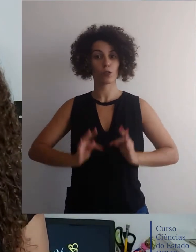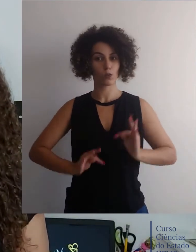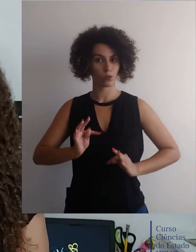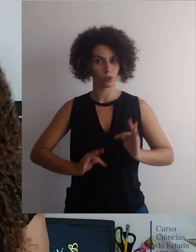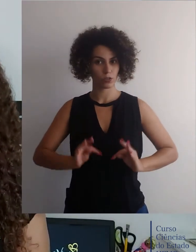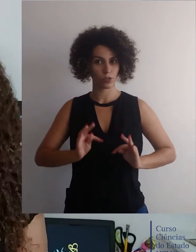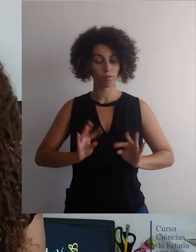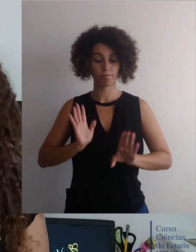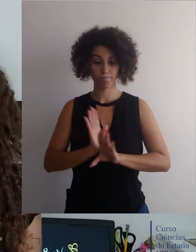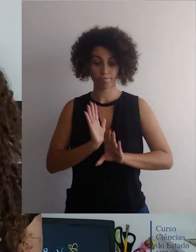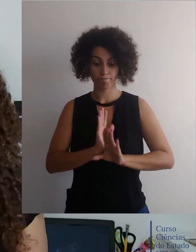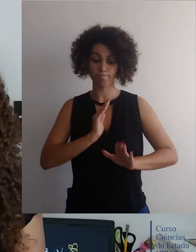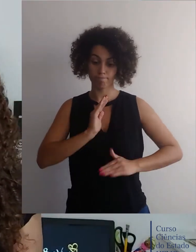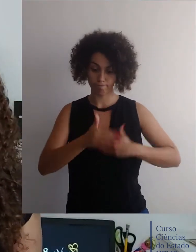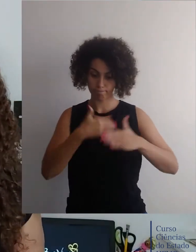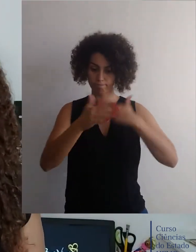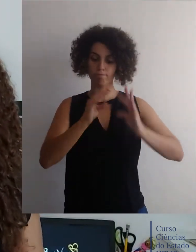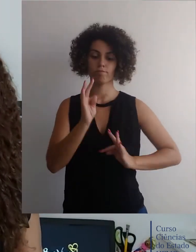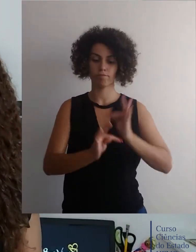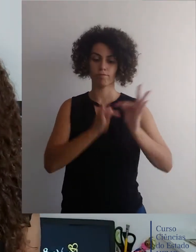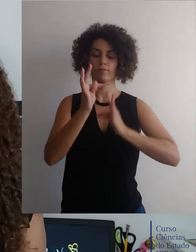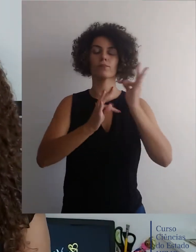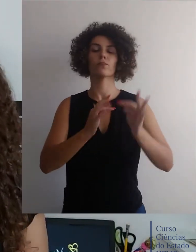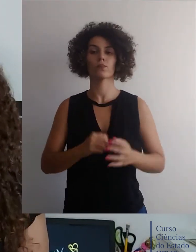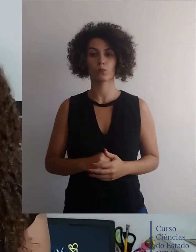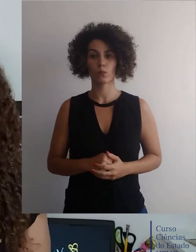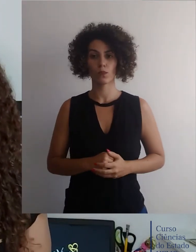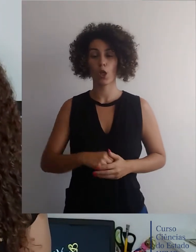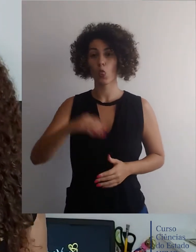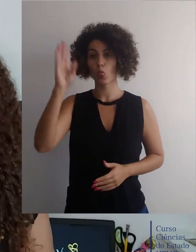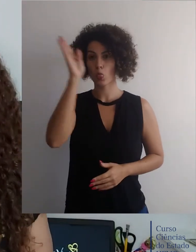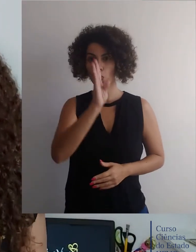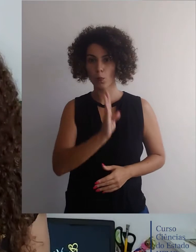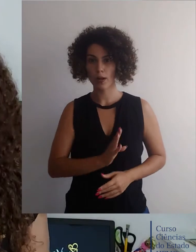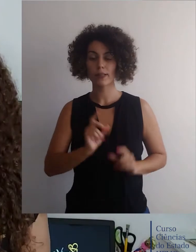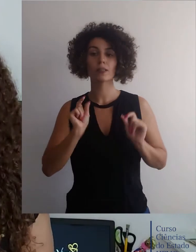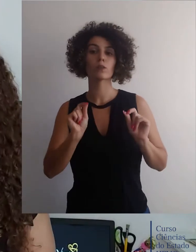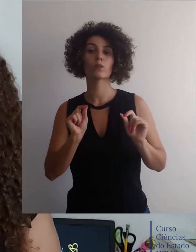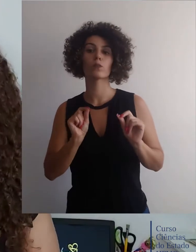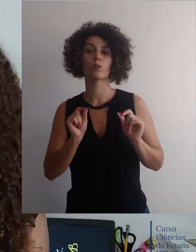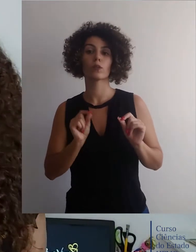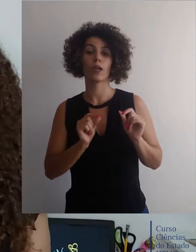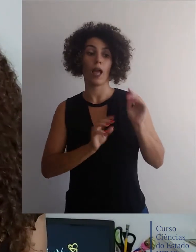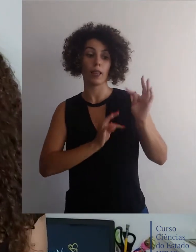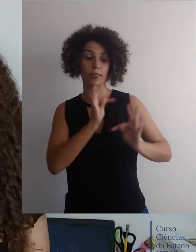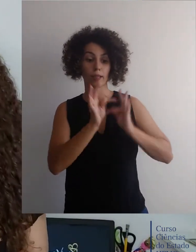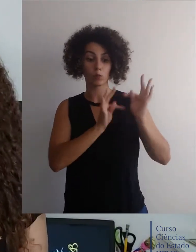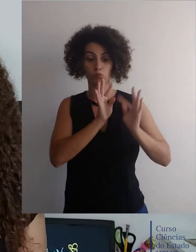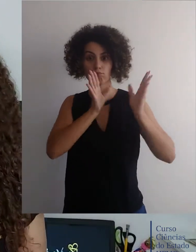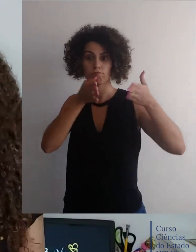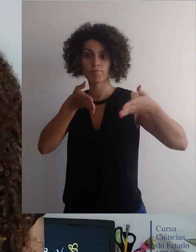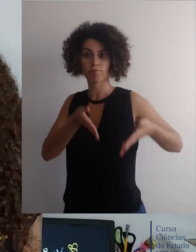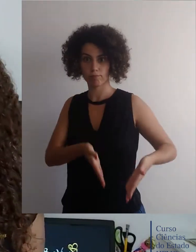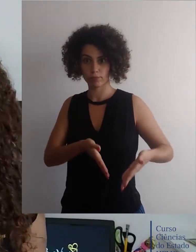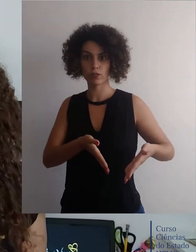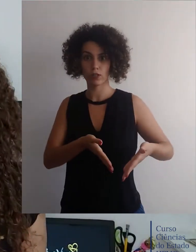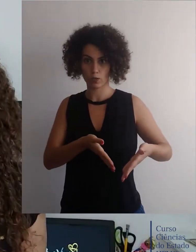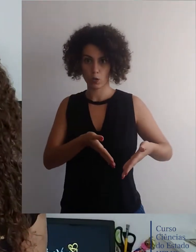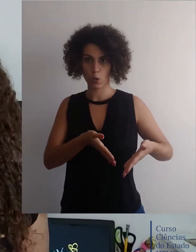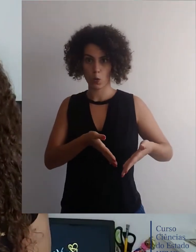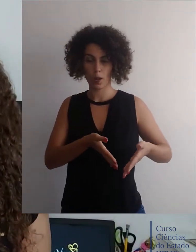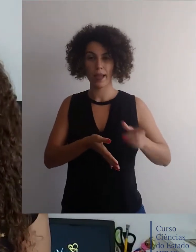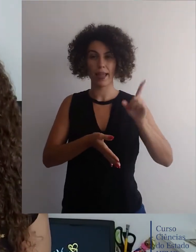fisiologia humana, que acabou desembocando nesse avanço tecnológico. Para o Brasil, o impacto foi na medida que essas